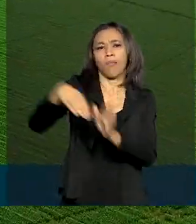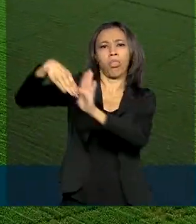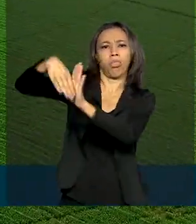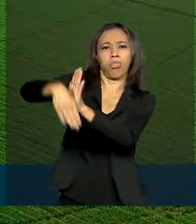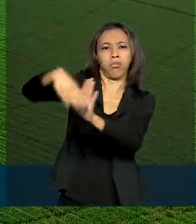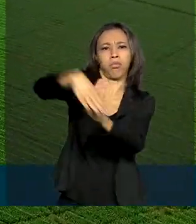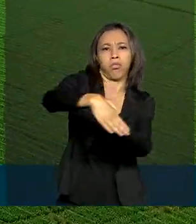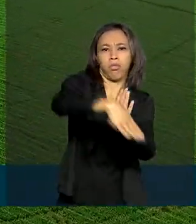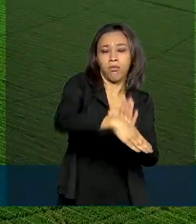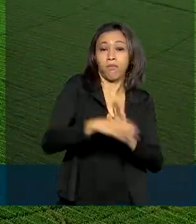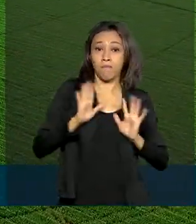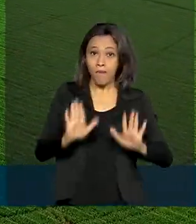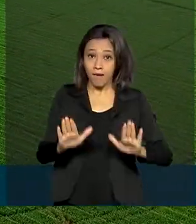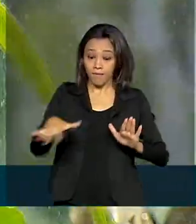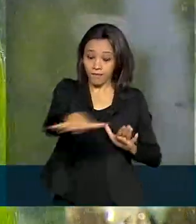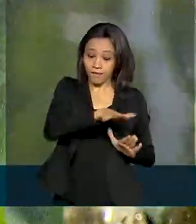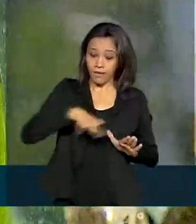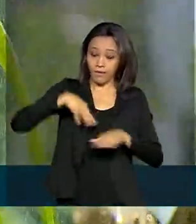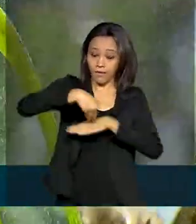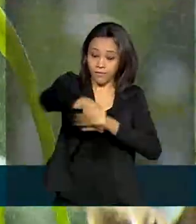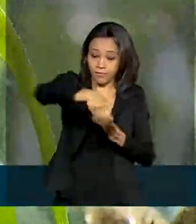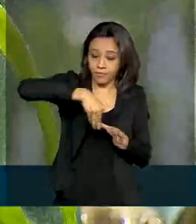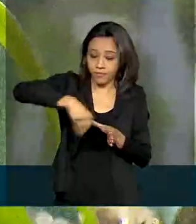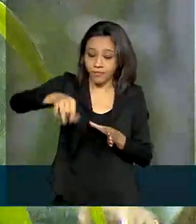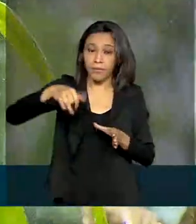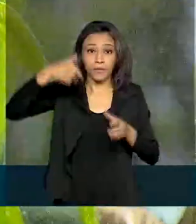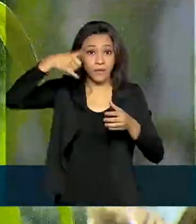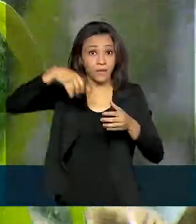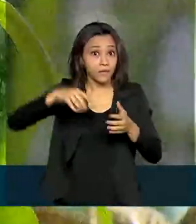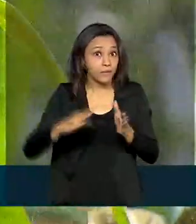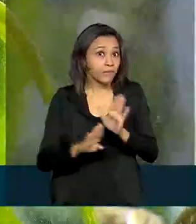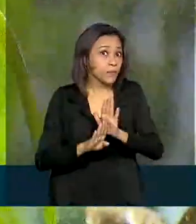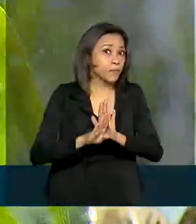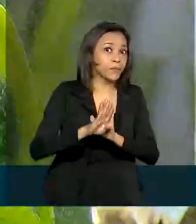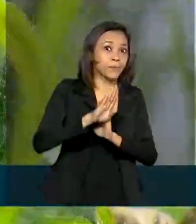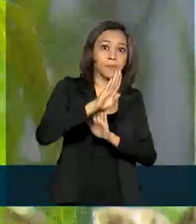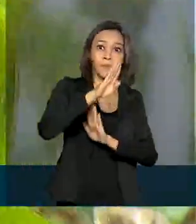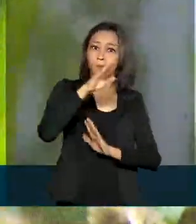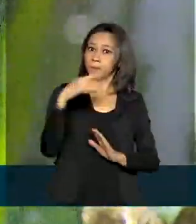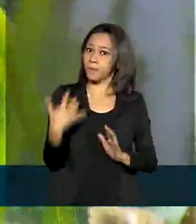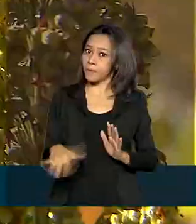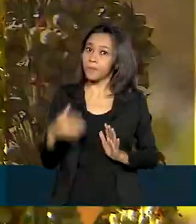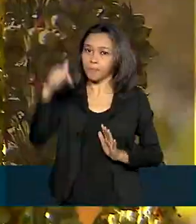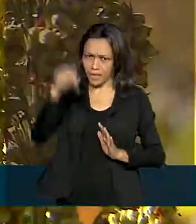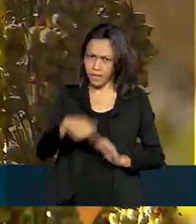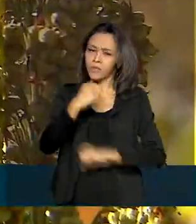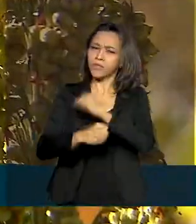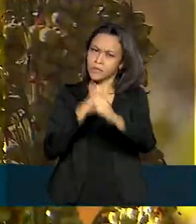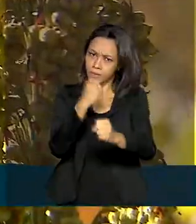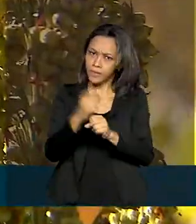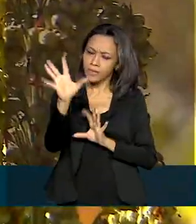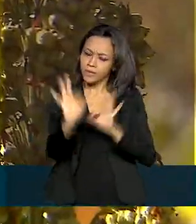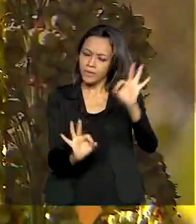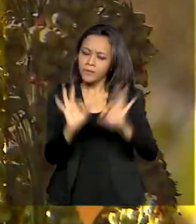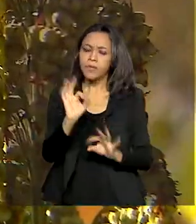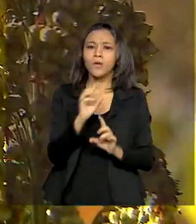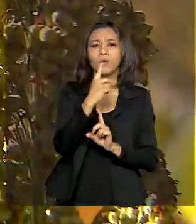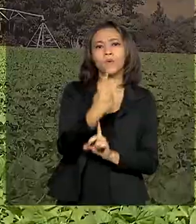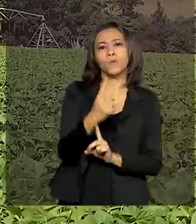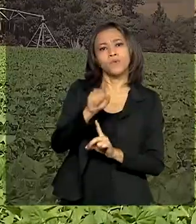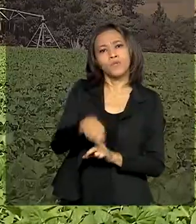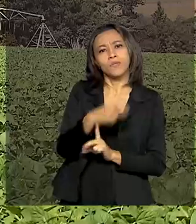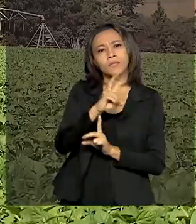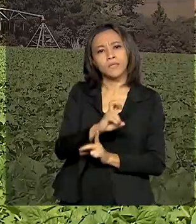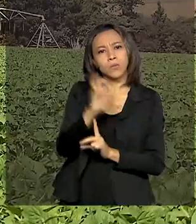cresceu e vai continuar em alta, segundo estudos do IPEA. O crescimento para este ano está previsto em 1,5%